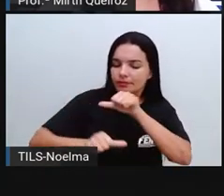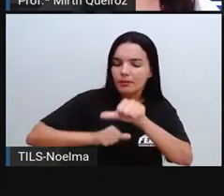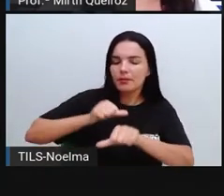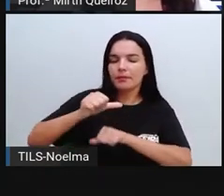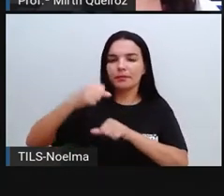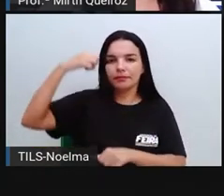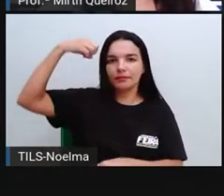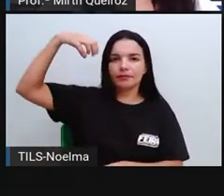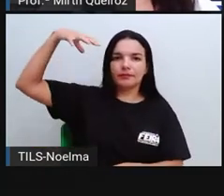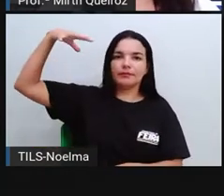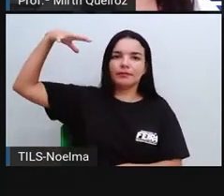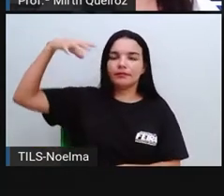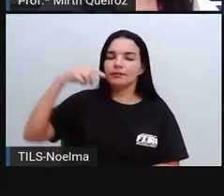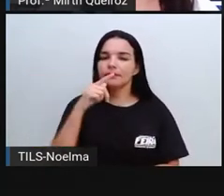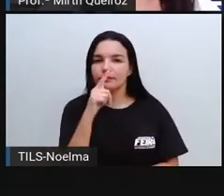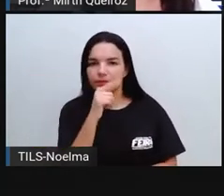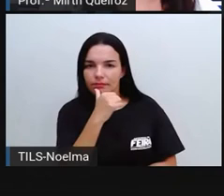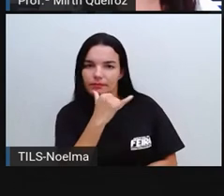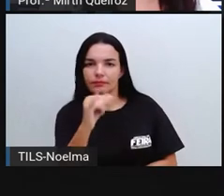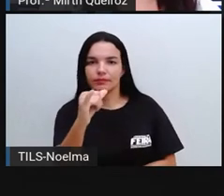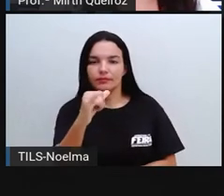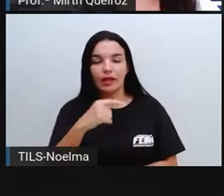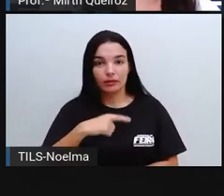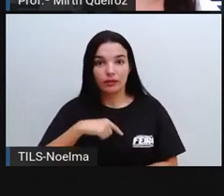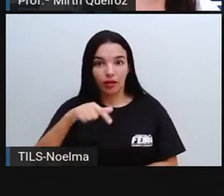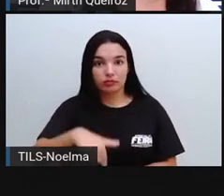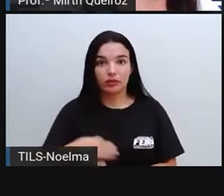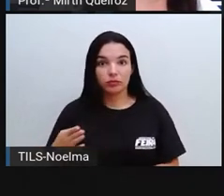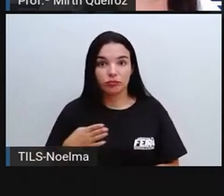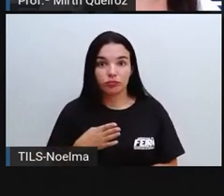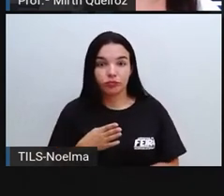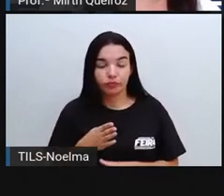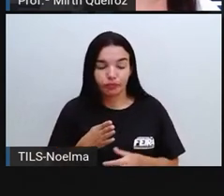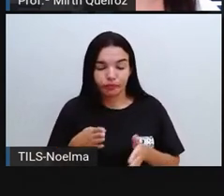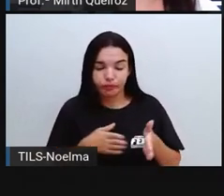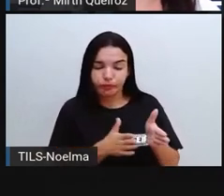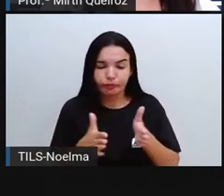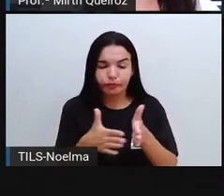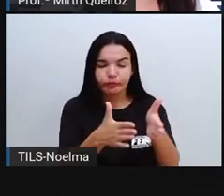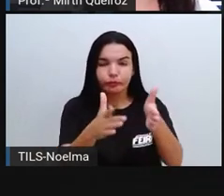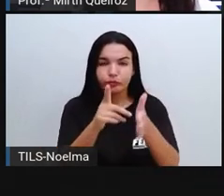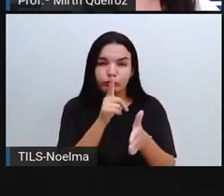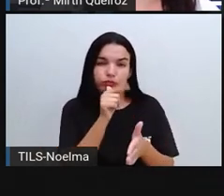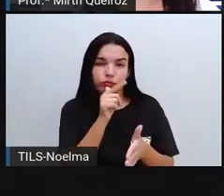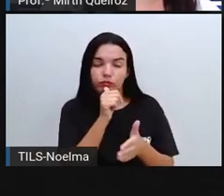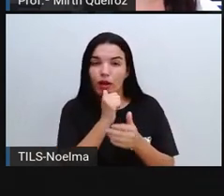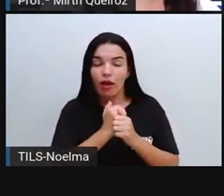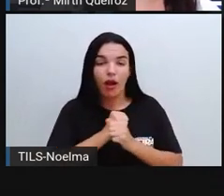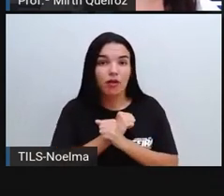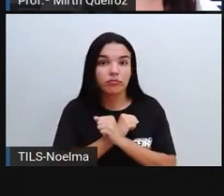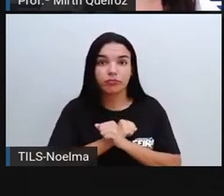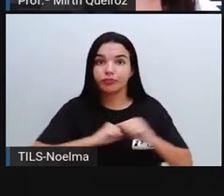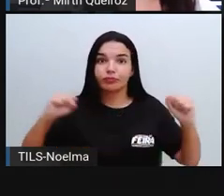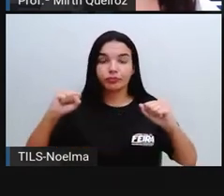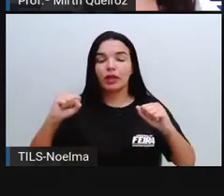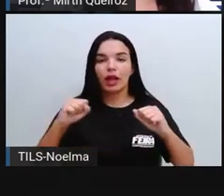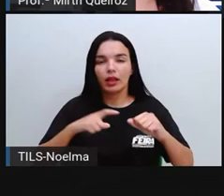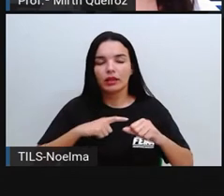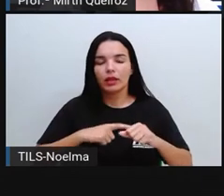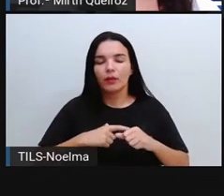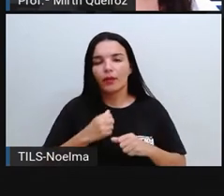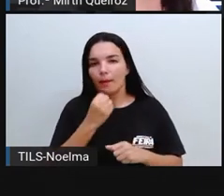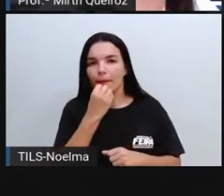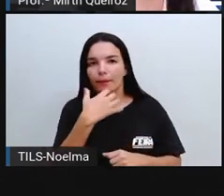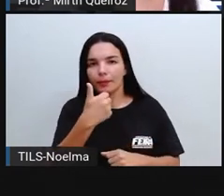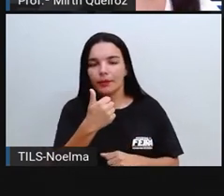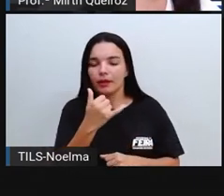elétrica. O Brasil possui extensos rios planáuticos, né? Que favorecem aí a geração da eletricidade.